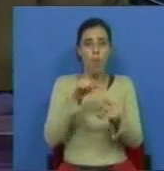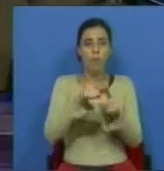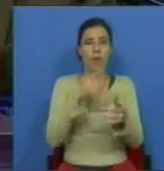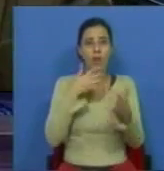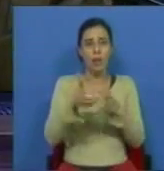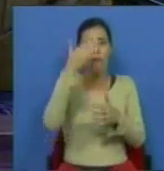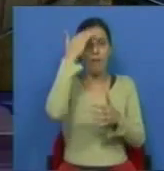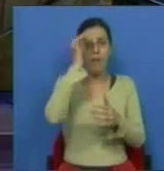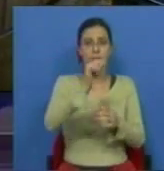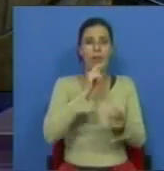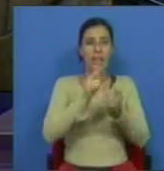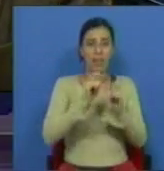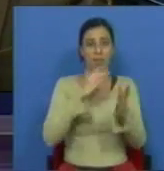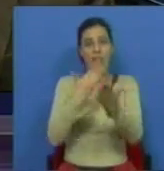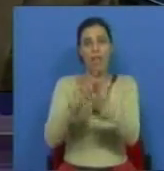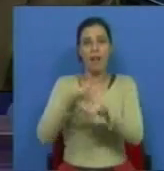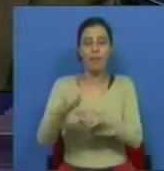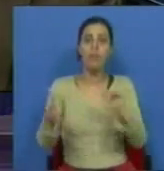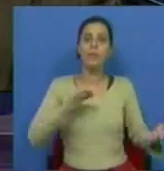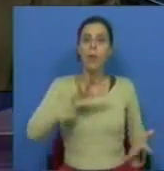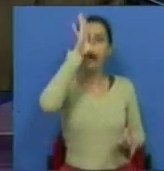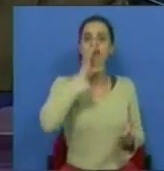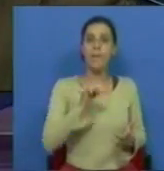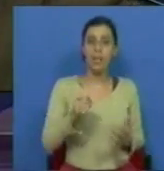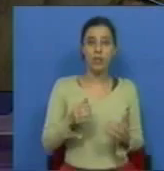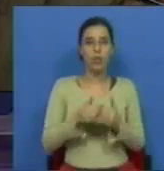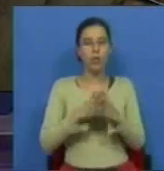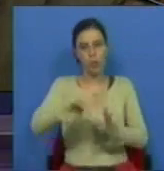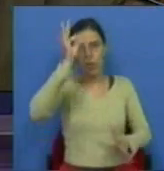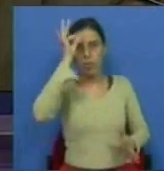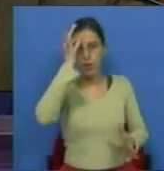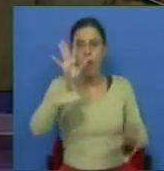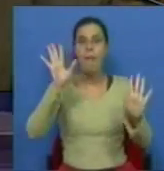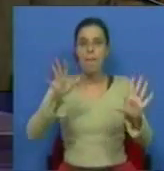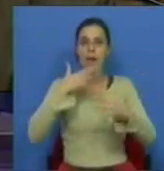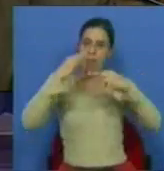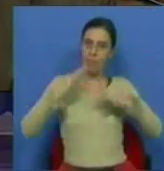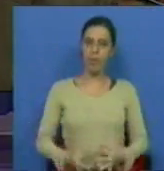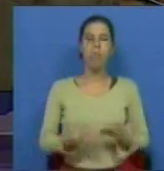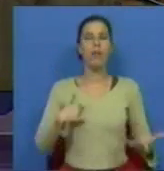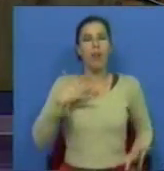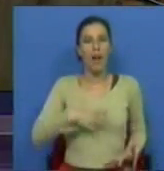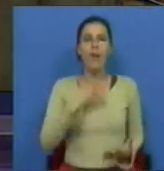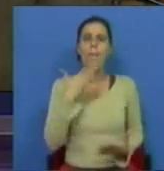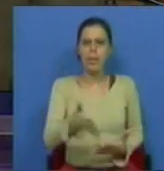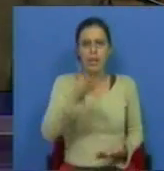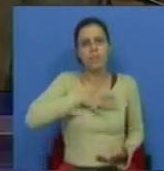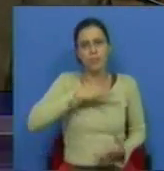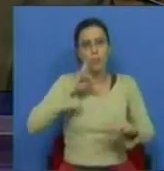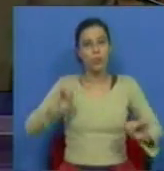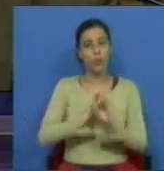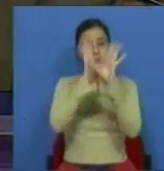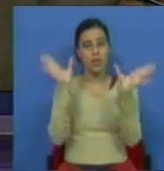tipo de especulação que o Sr. Ministro coloca. E é por isso, Sr. Ministro, que com toda a cordialidade, mas também com toda a firmeza, gostaria de lhe pedir que nos